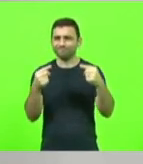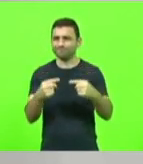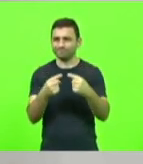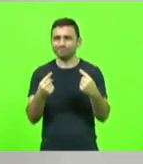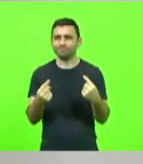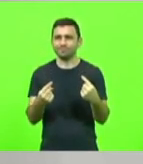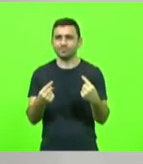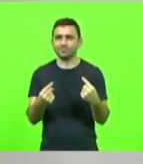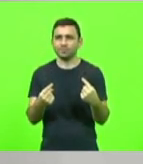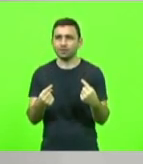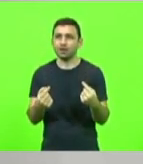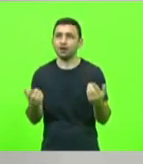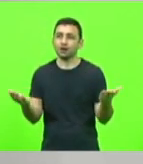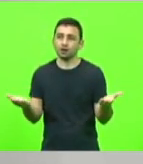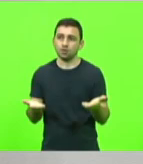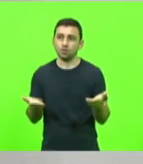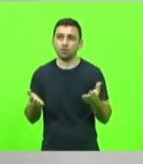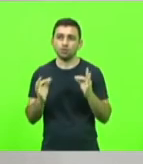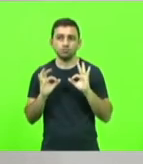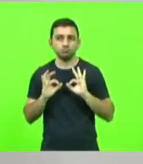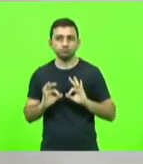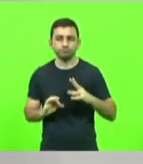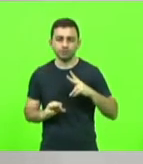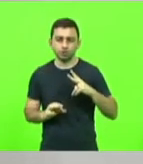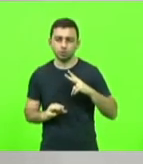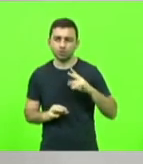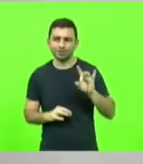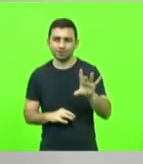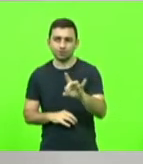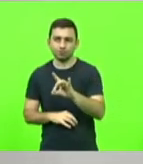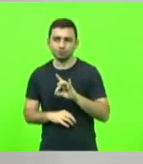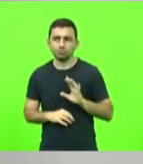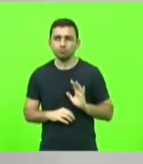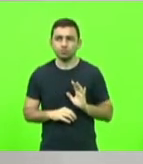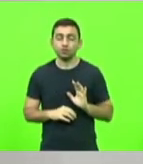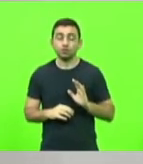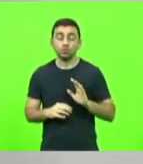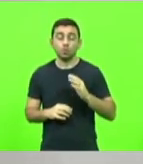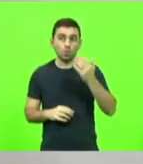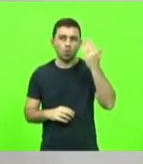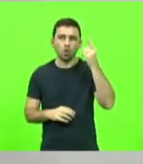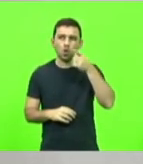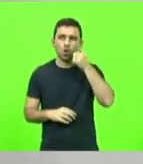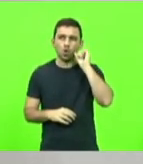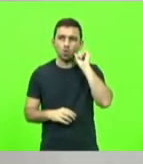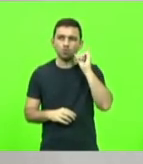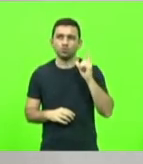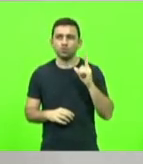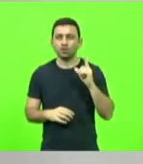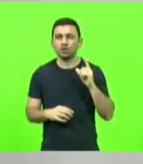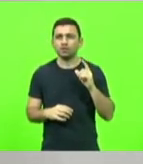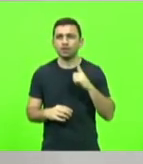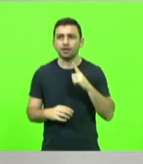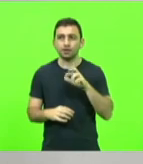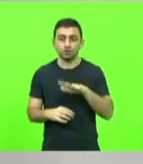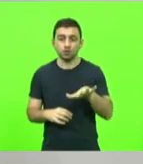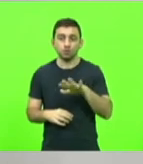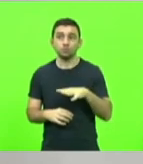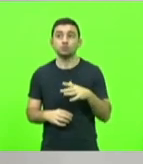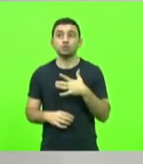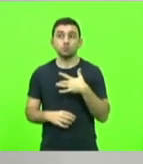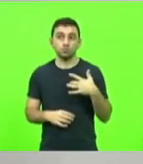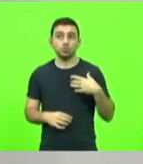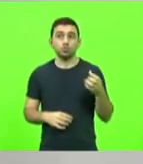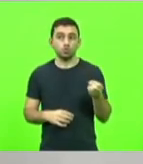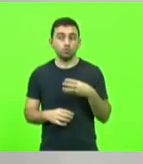assim, fica mais particularizada. E, desde ontem, portanto, existe uma outra regional de saúde formada